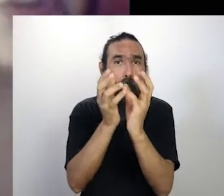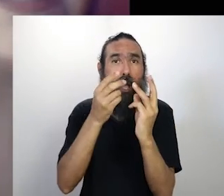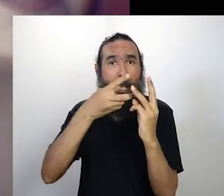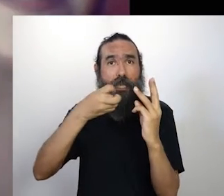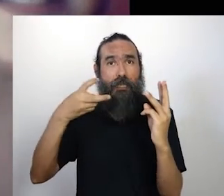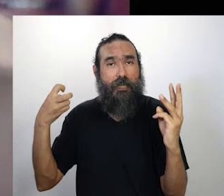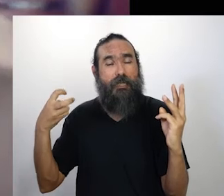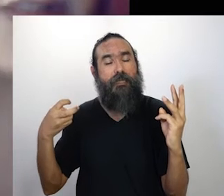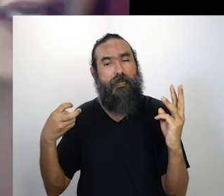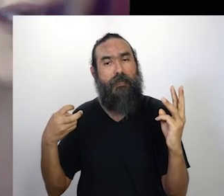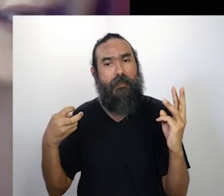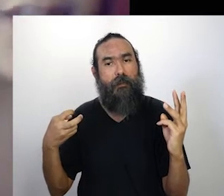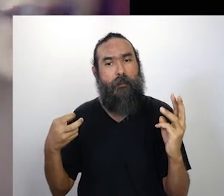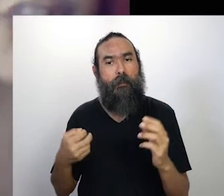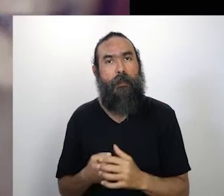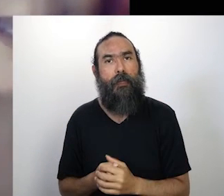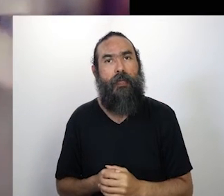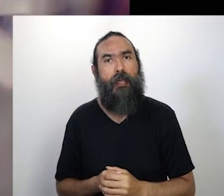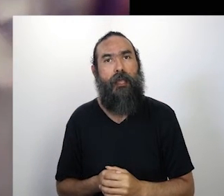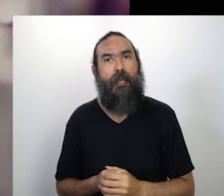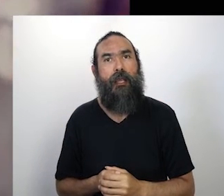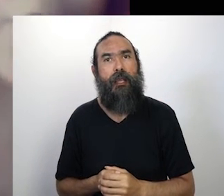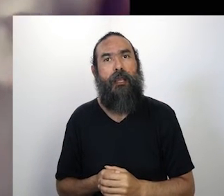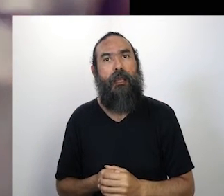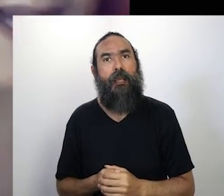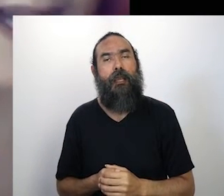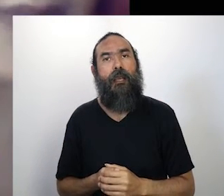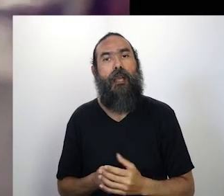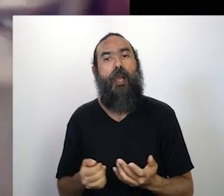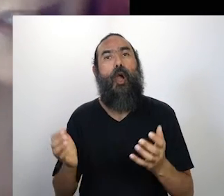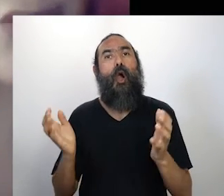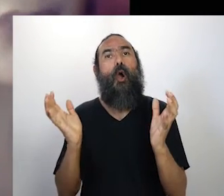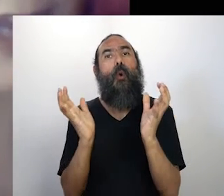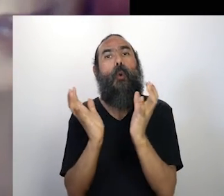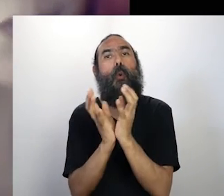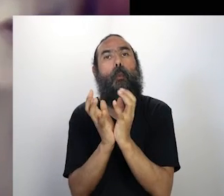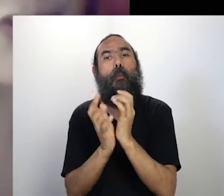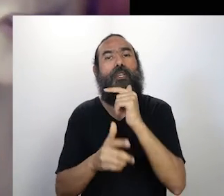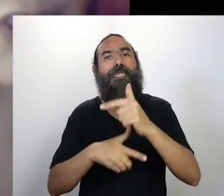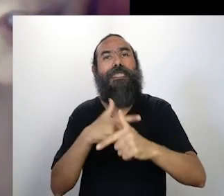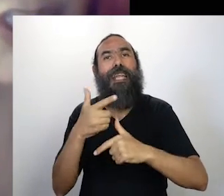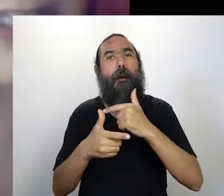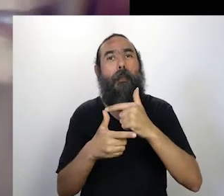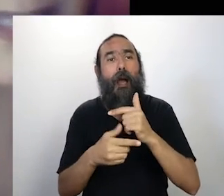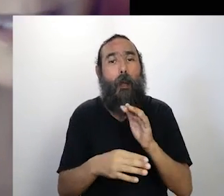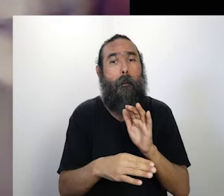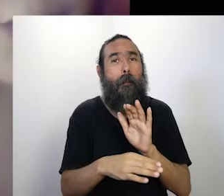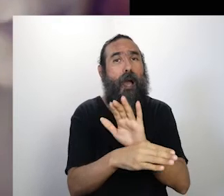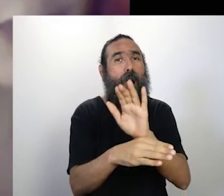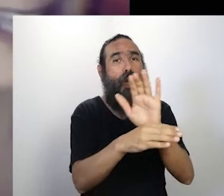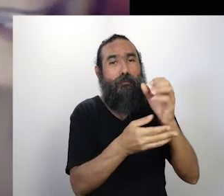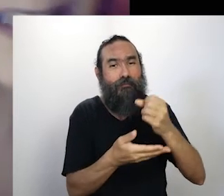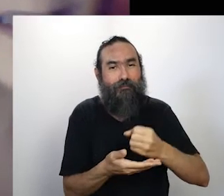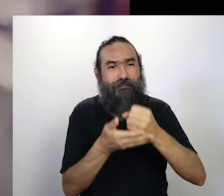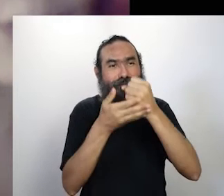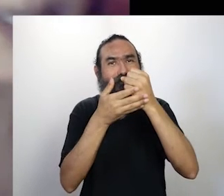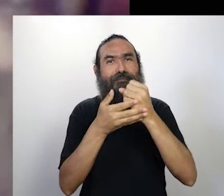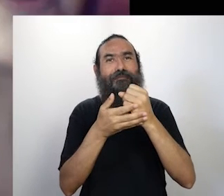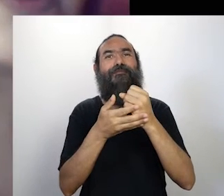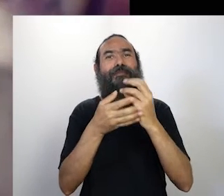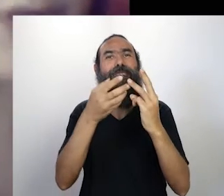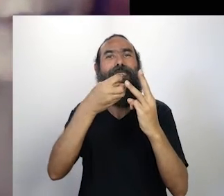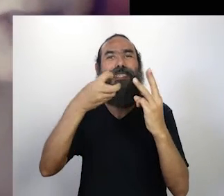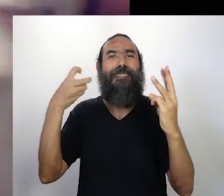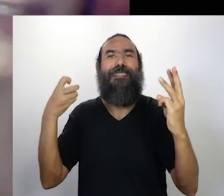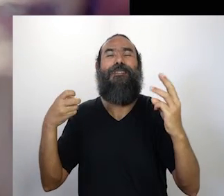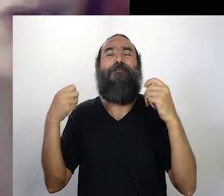muito em GTs, em grupos de trabalho para ajudar os povos indígenas nesse momento seríssimo em